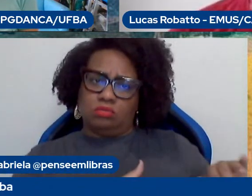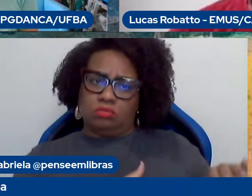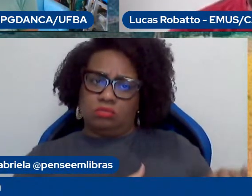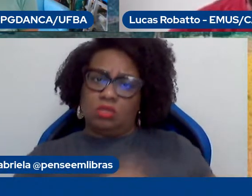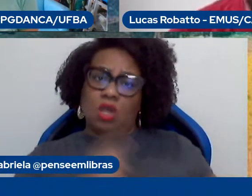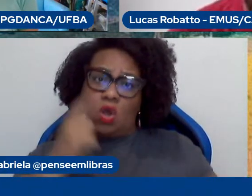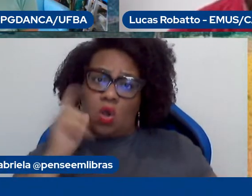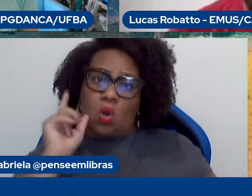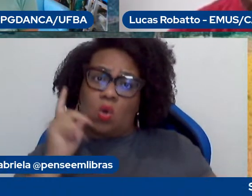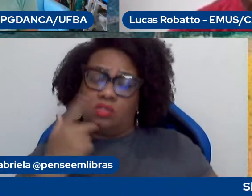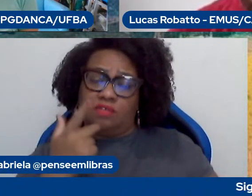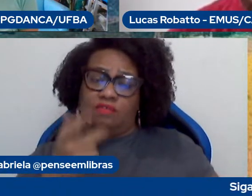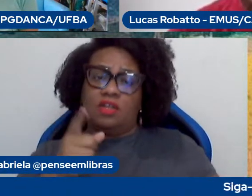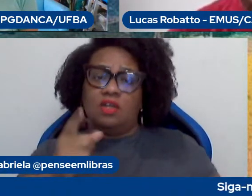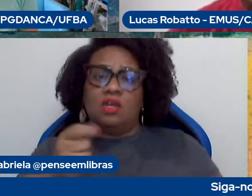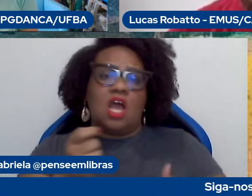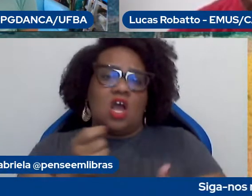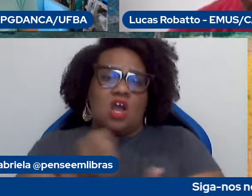obrigação